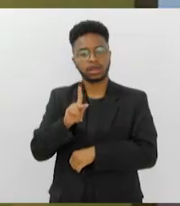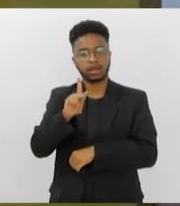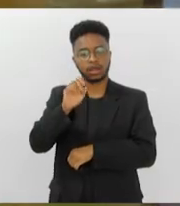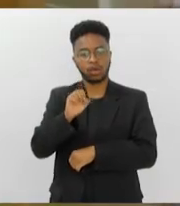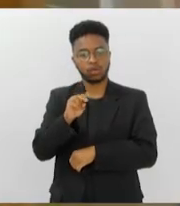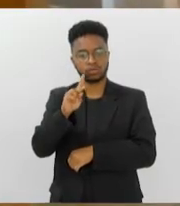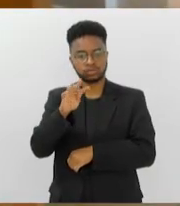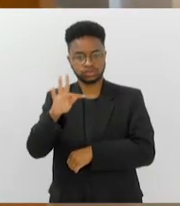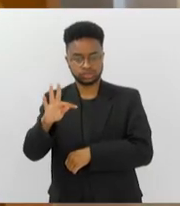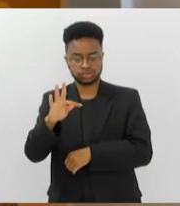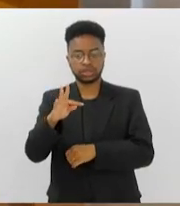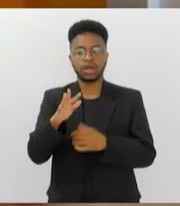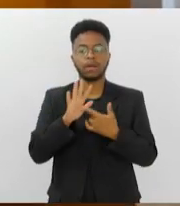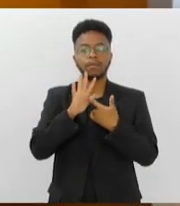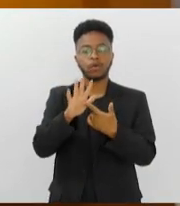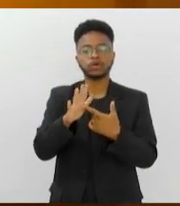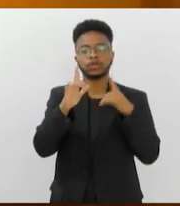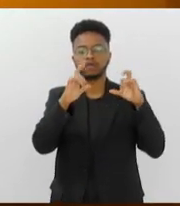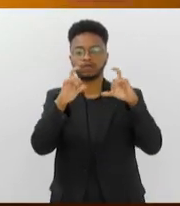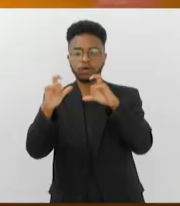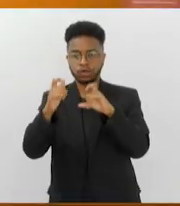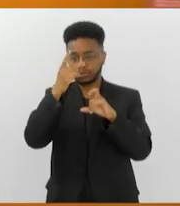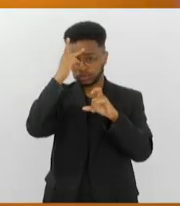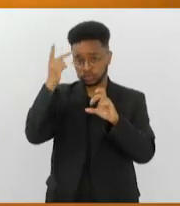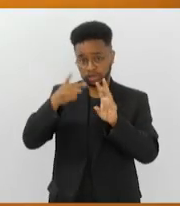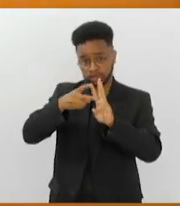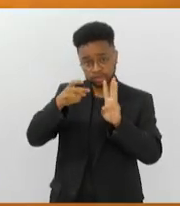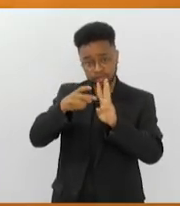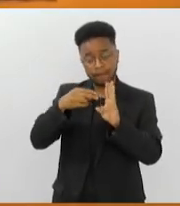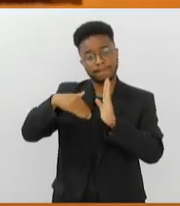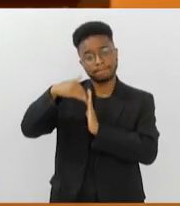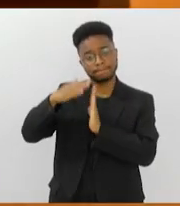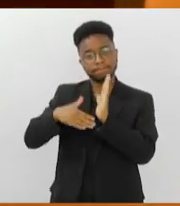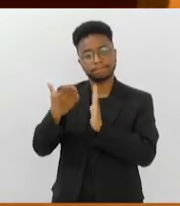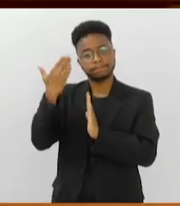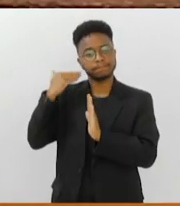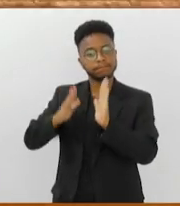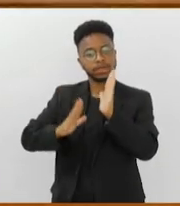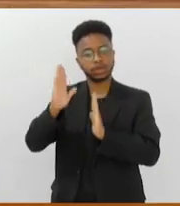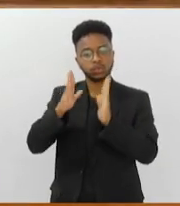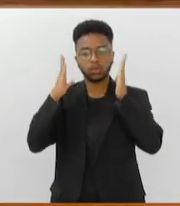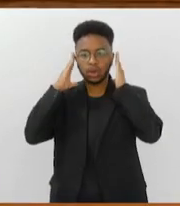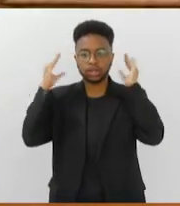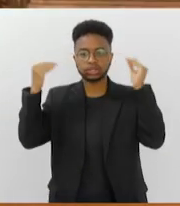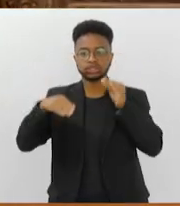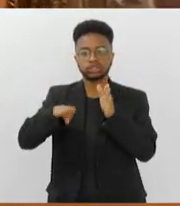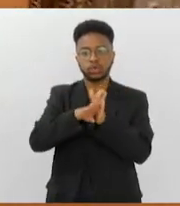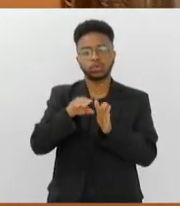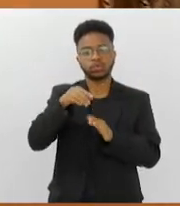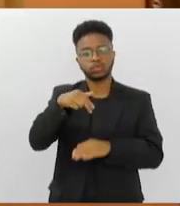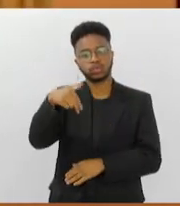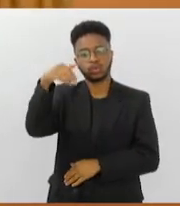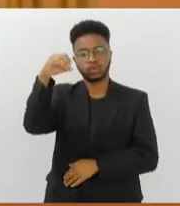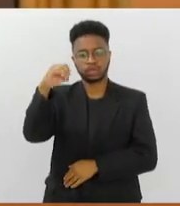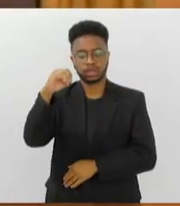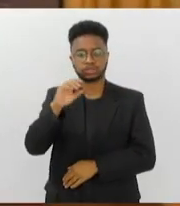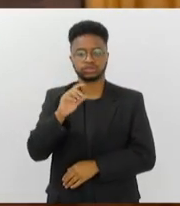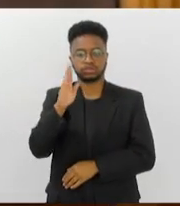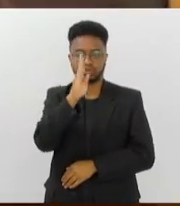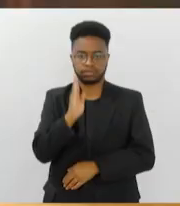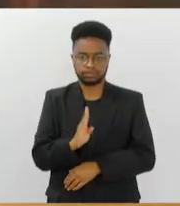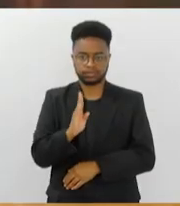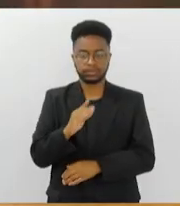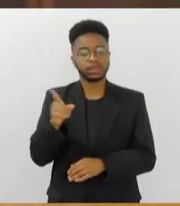que tem por base os retratos de indígenas pintados no tempo da ocupação holandesa no Nordeste Brasileiro. O pintor